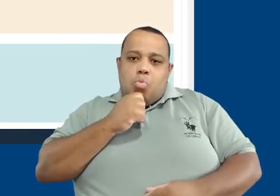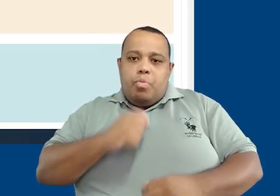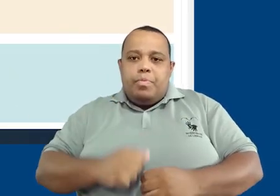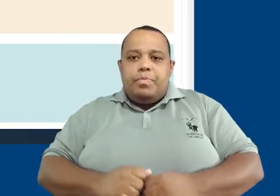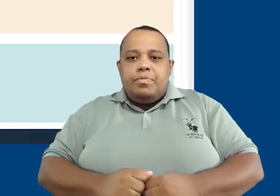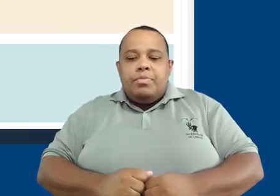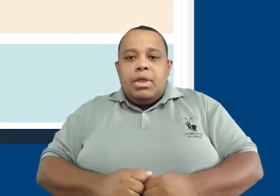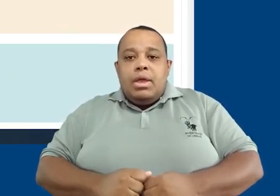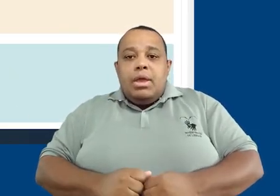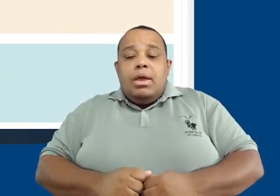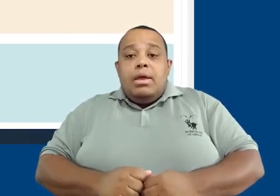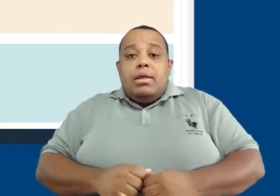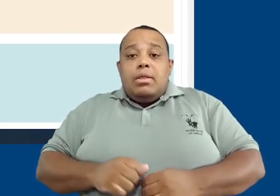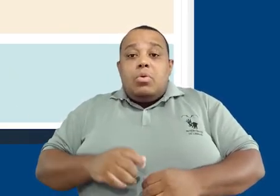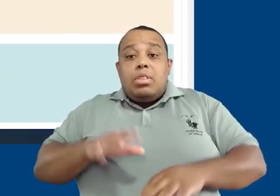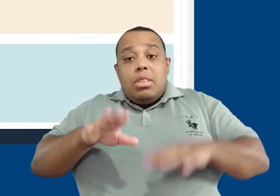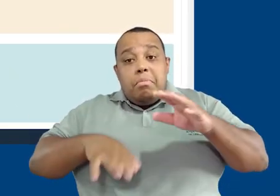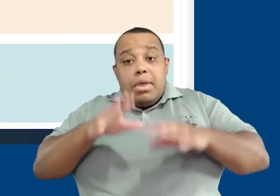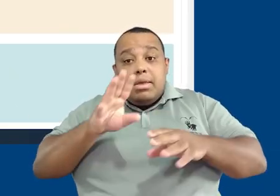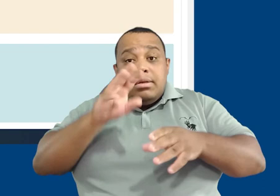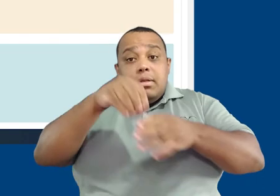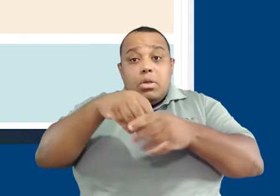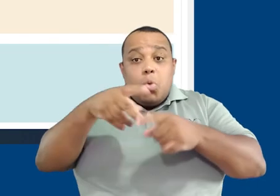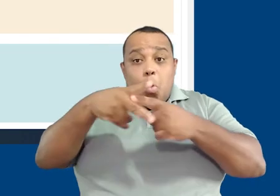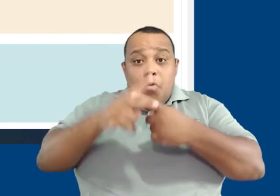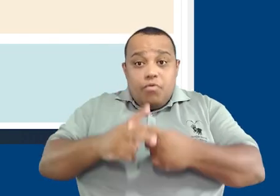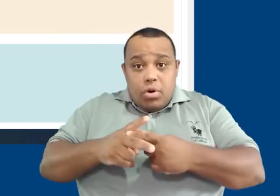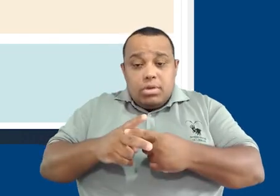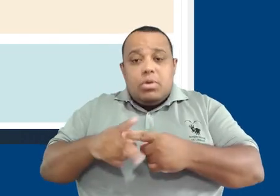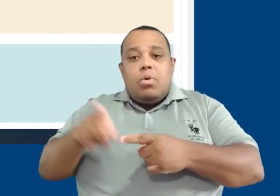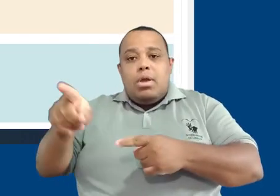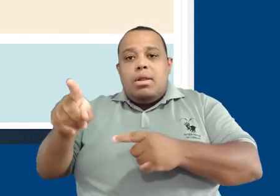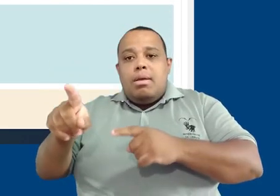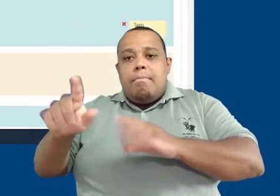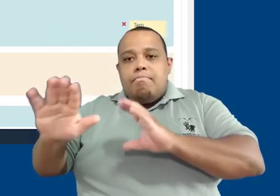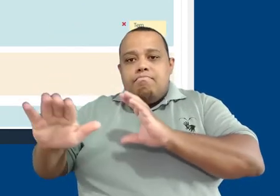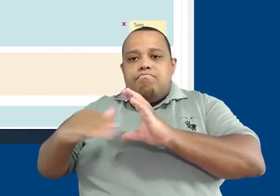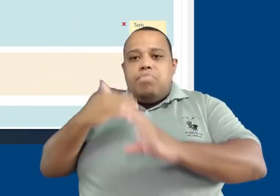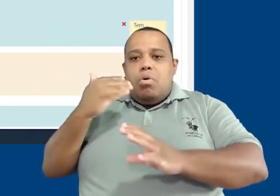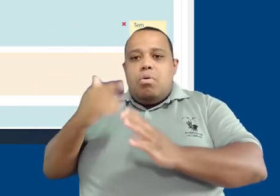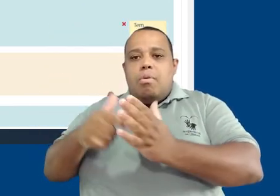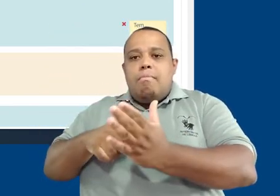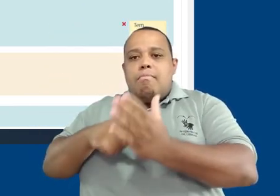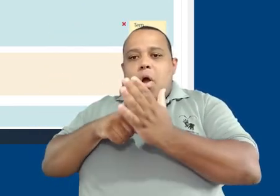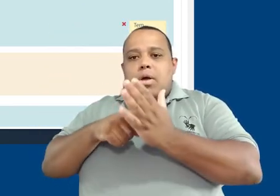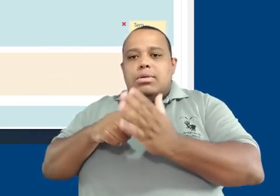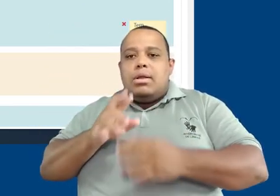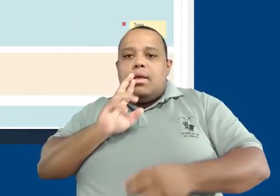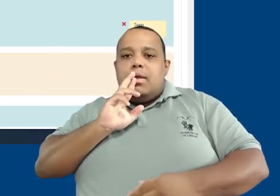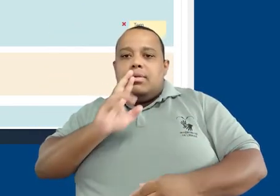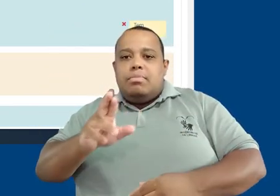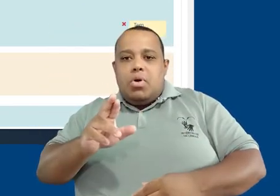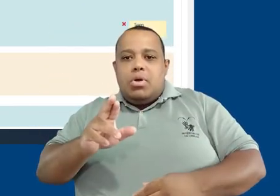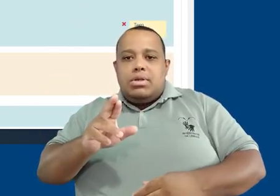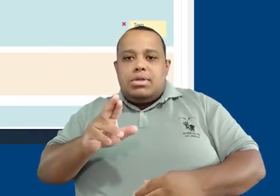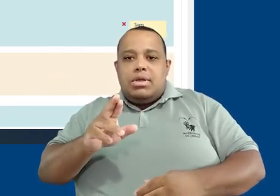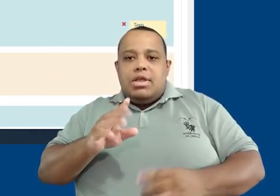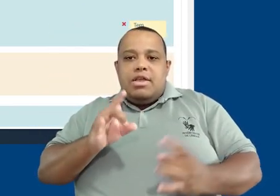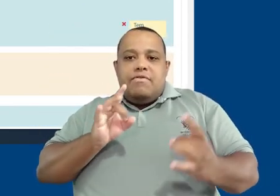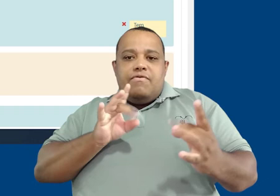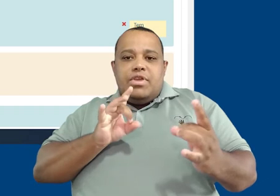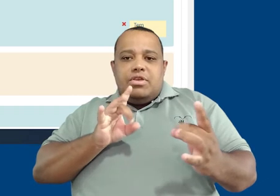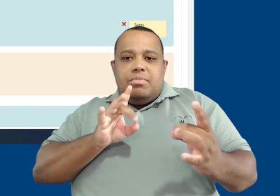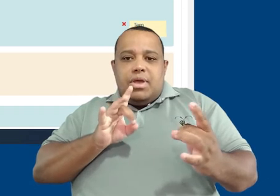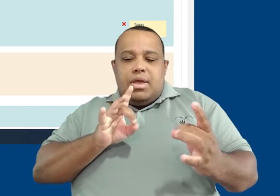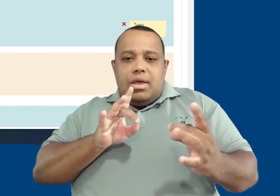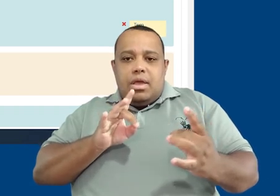dependendo das configurações, recebemos uma resposta de feedback. Informando qual questão está